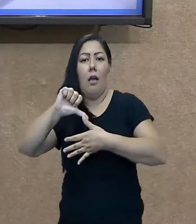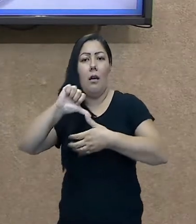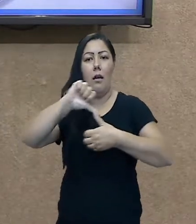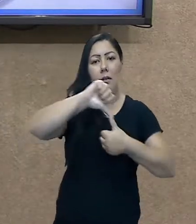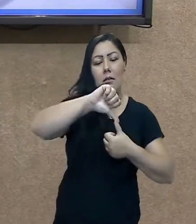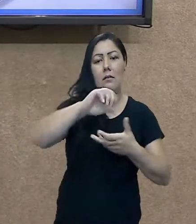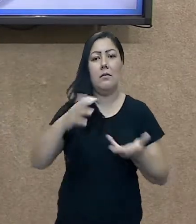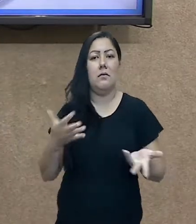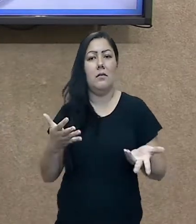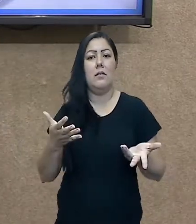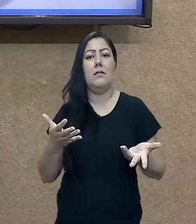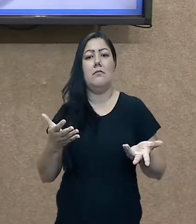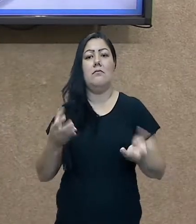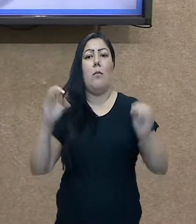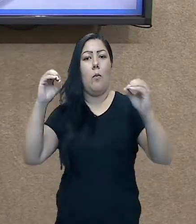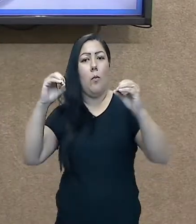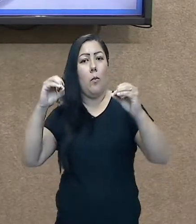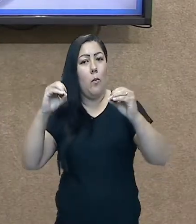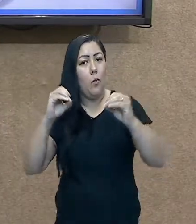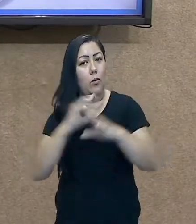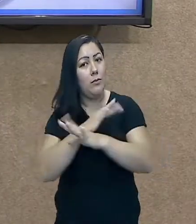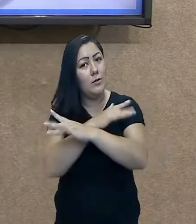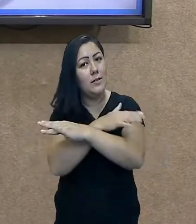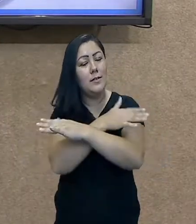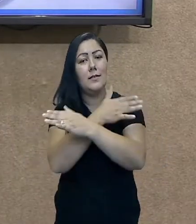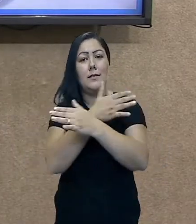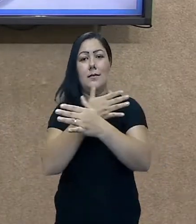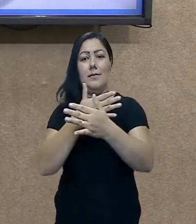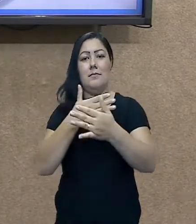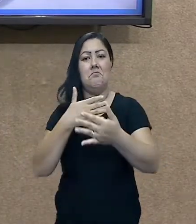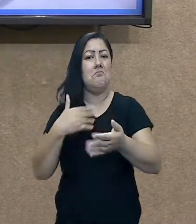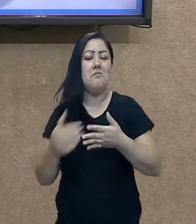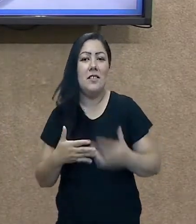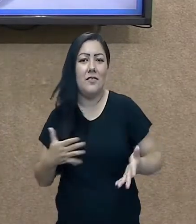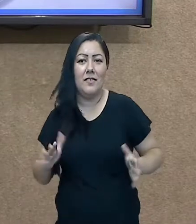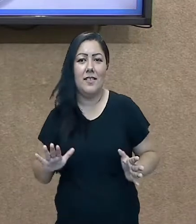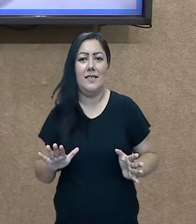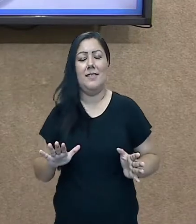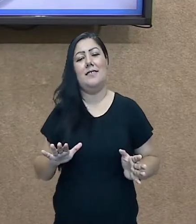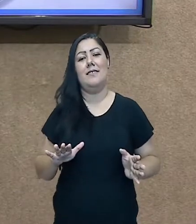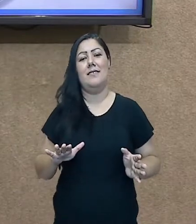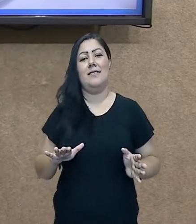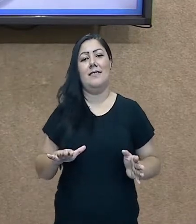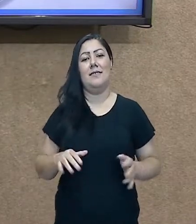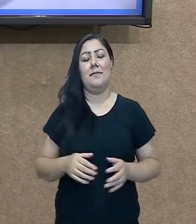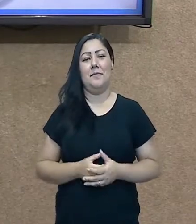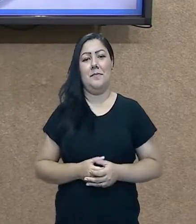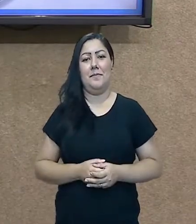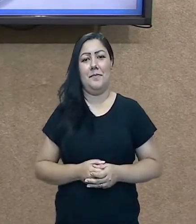Terra, qualquer lugar. até fora, se houver essas relações.